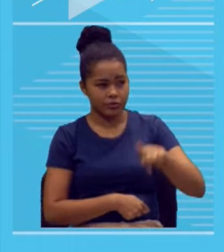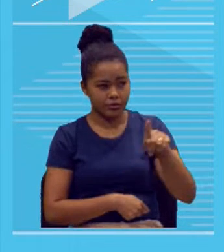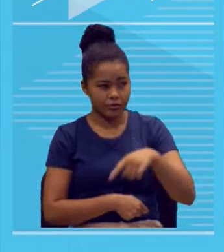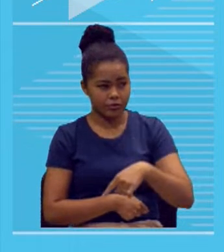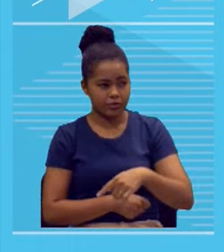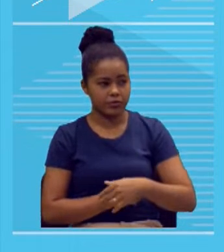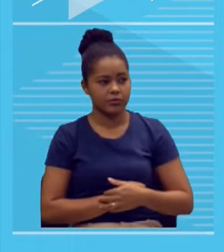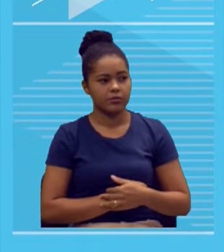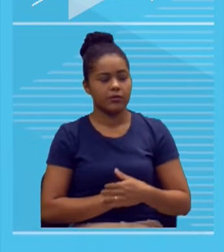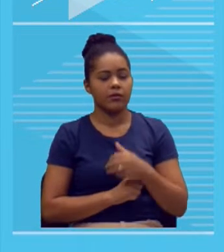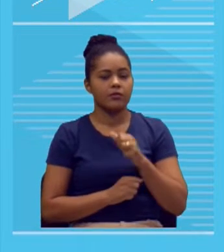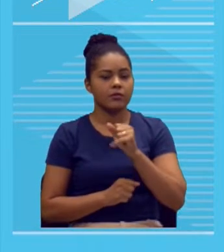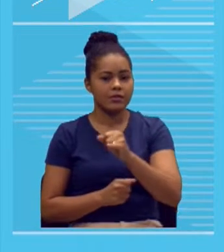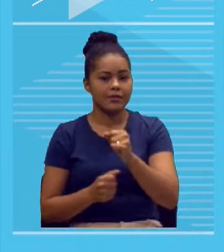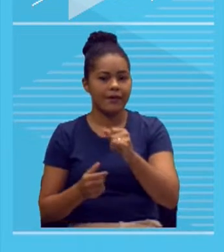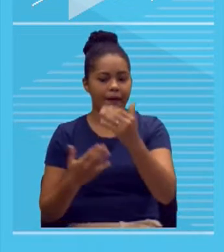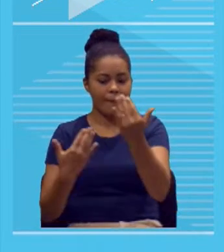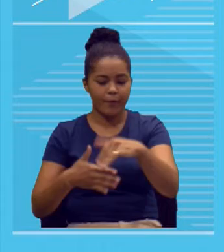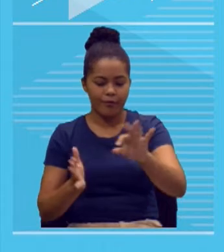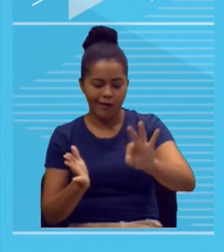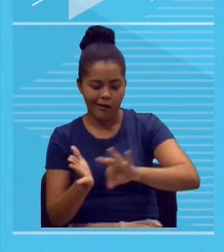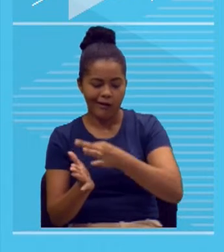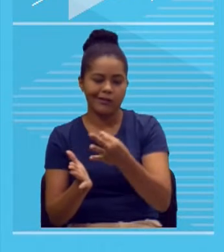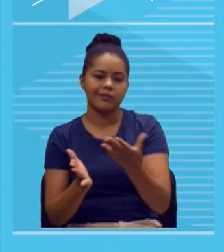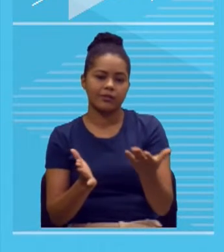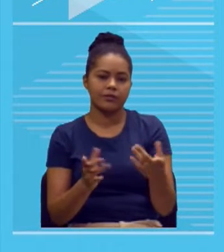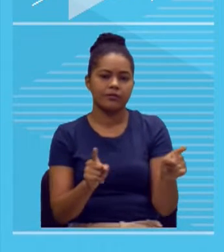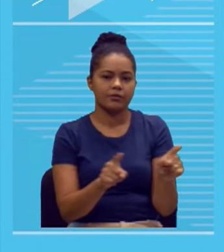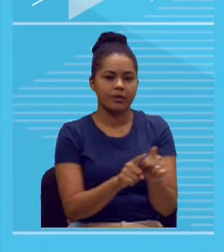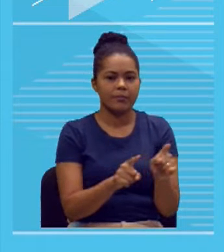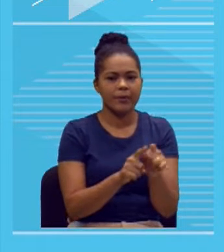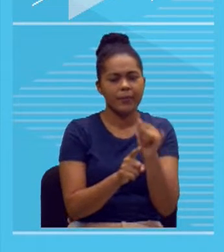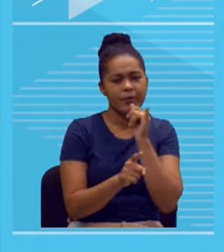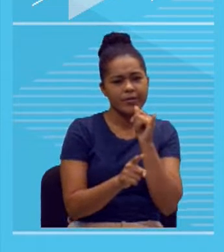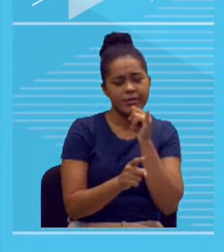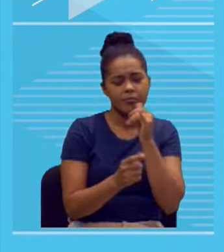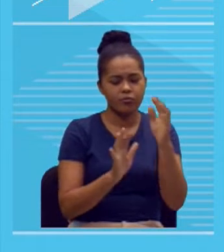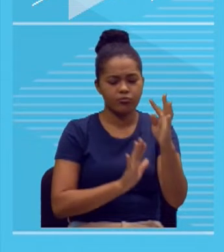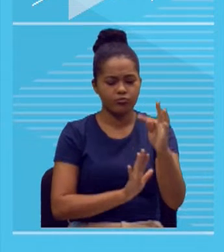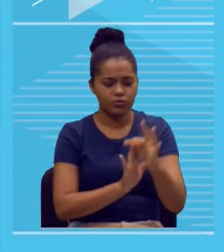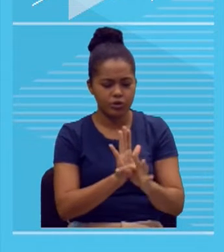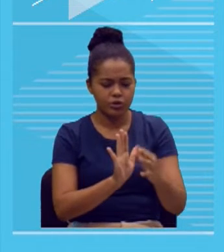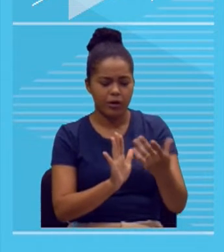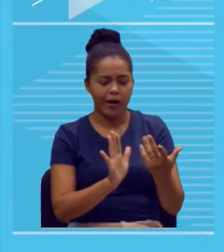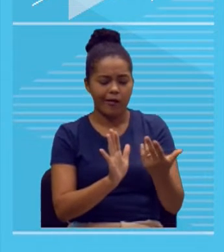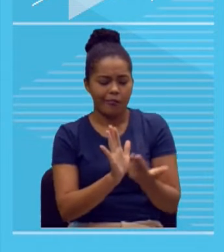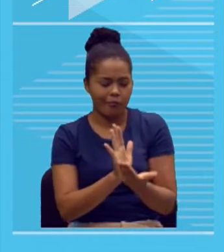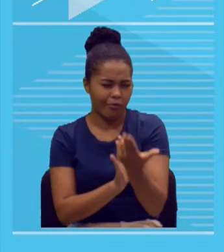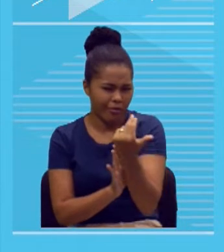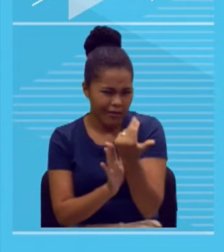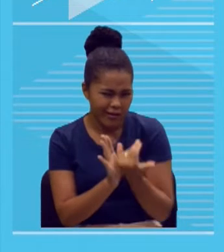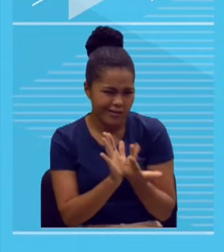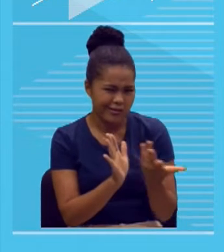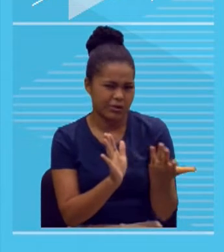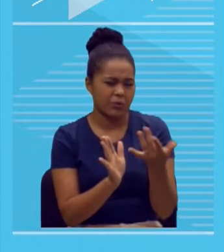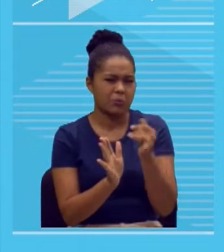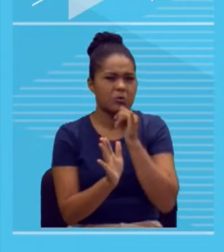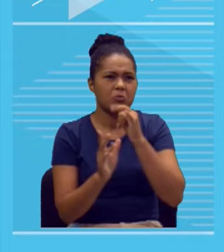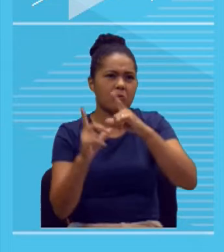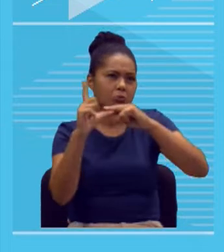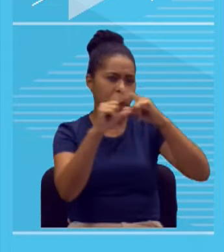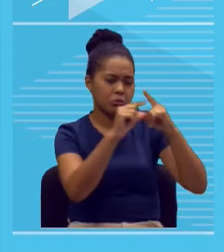isso, pode conter assinatura, não. Um desenhozinho, ah, vou desenhar estrelinhas aqui no meu texto, vou desenhar corações, vou desenhar